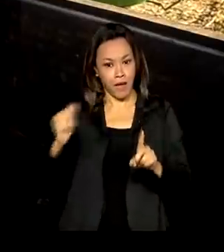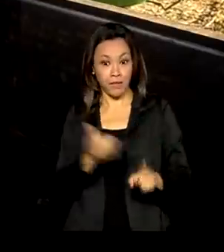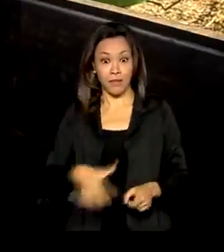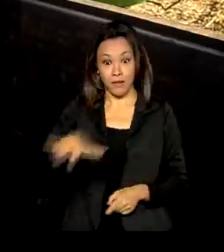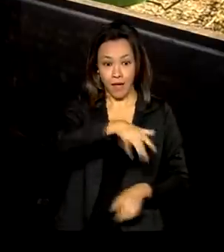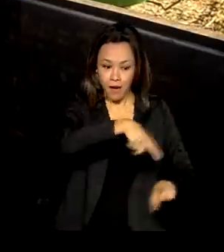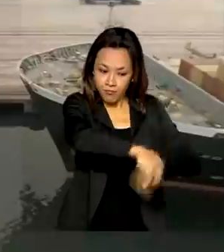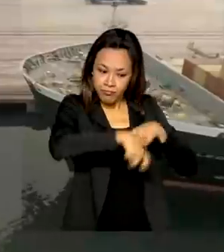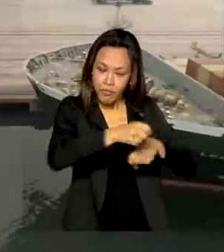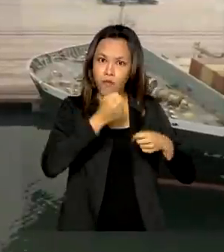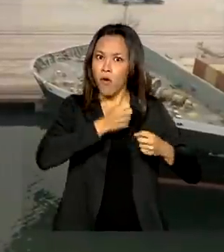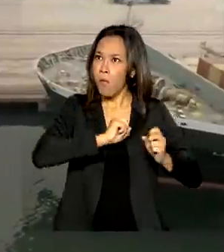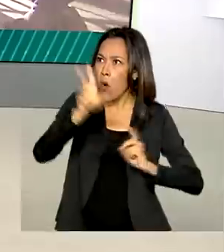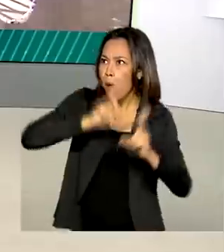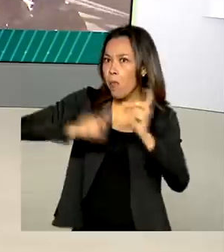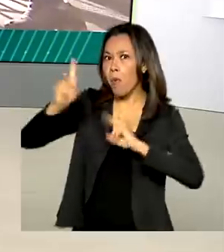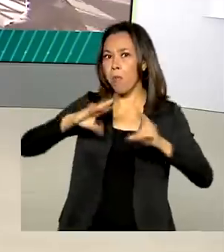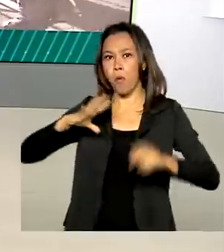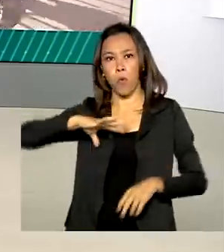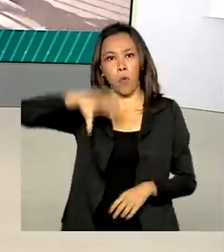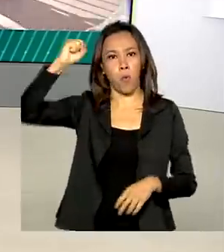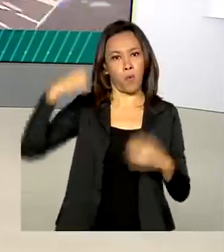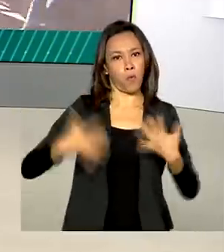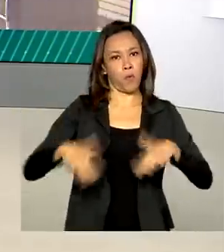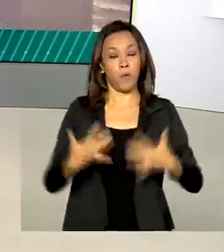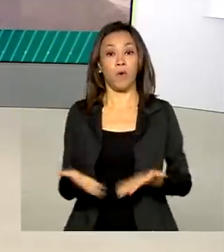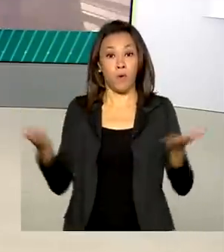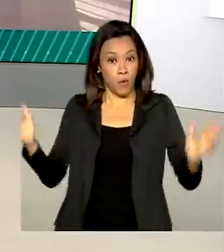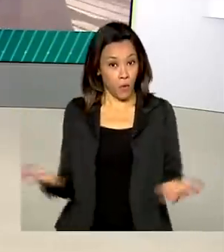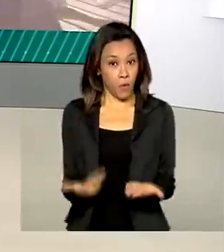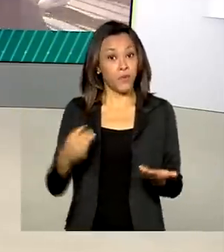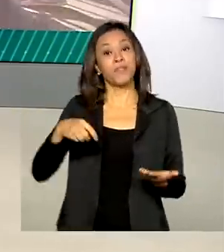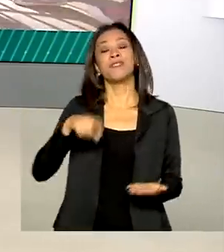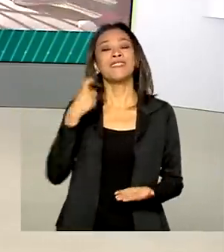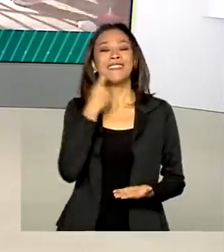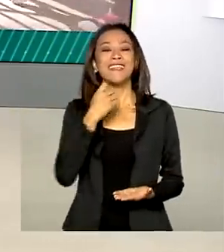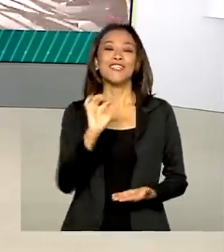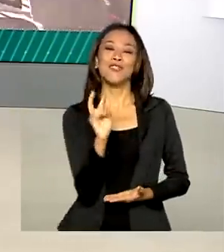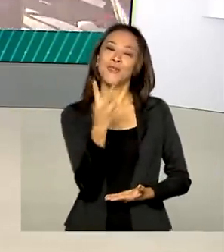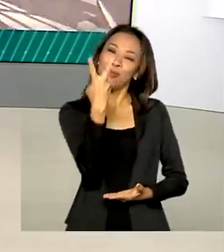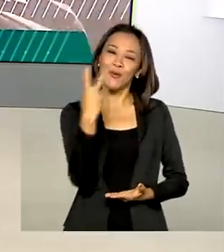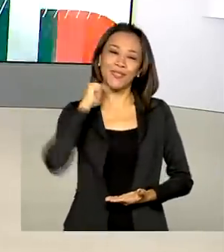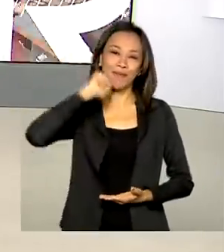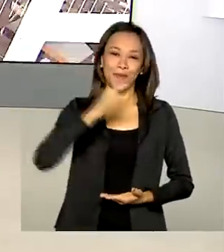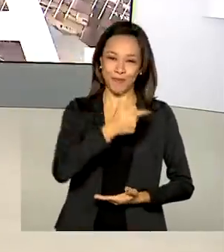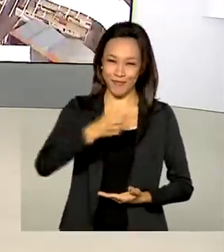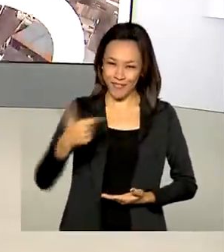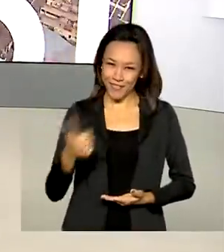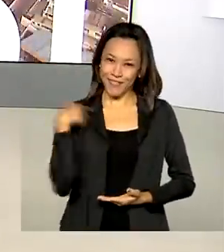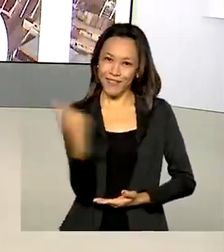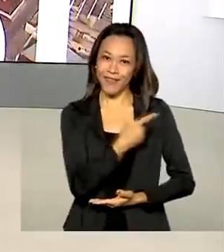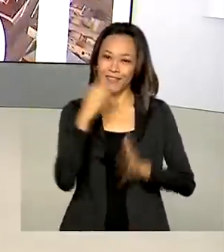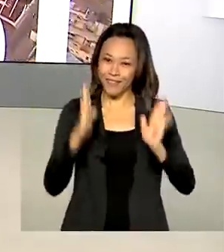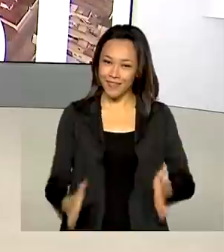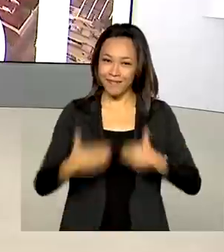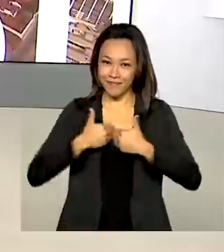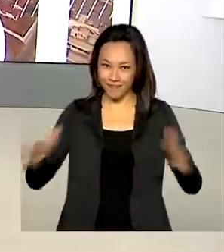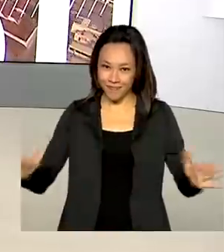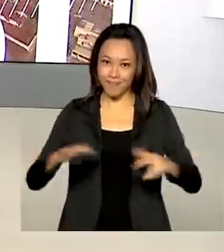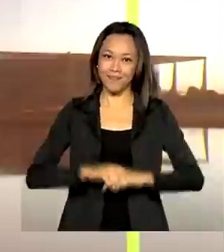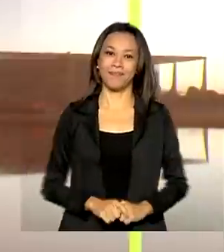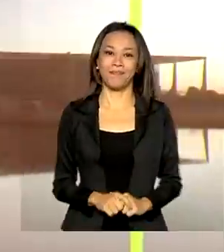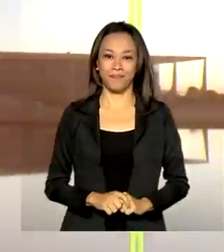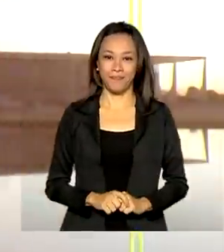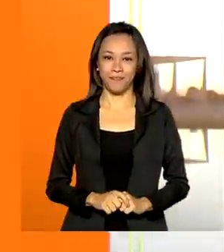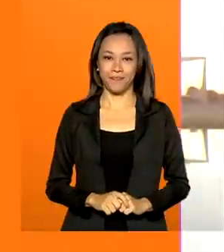destaque nas exportações. Hoje é sexta-feira, 2 de abril de 2021. O Brasil em Dia já está no ar.